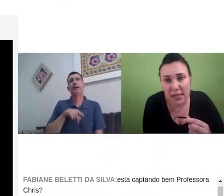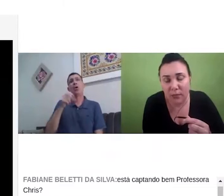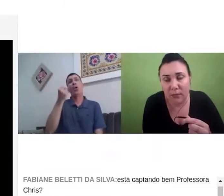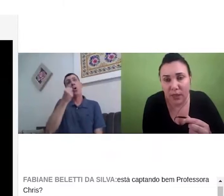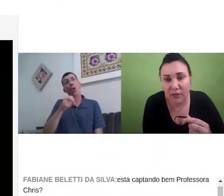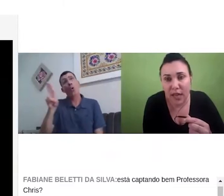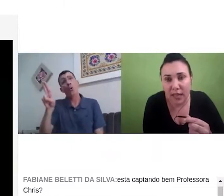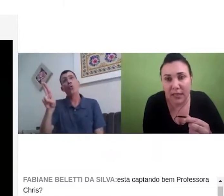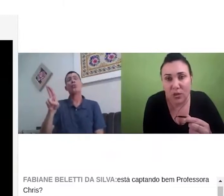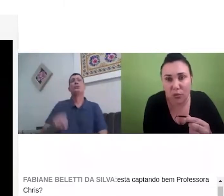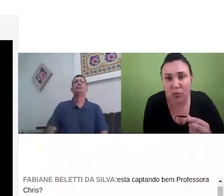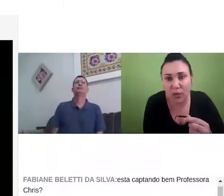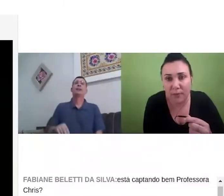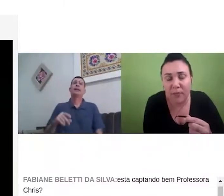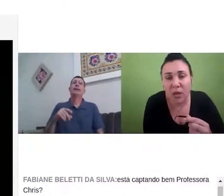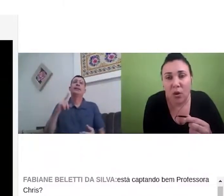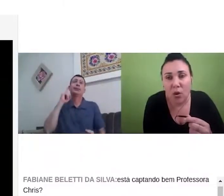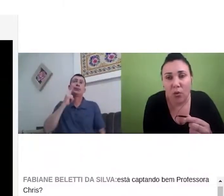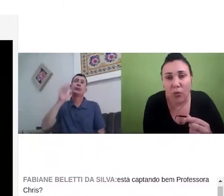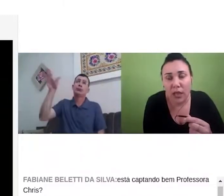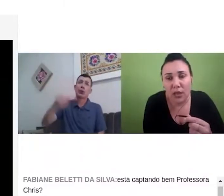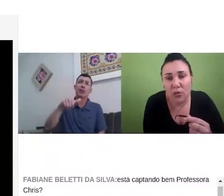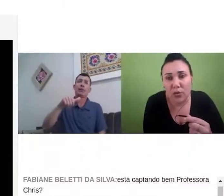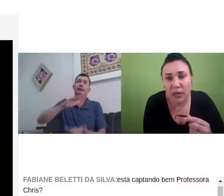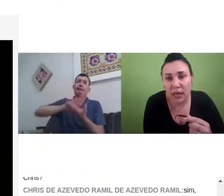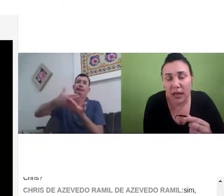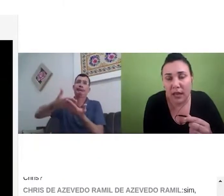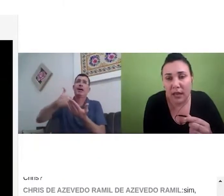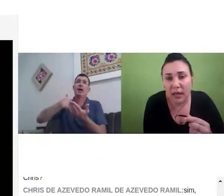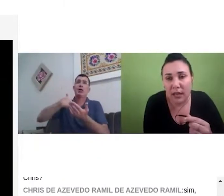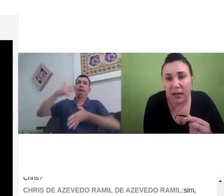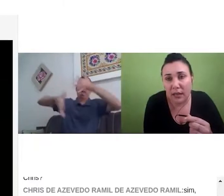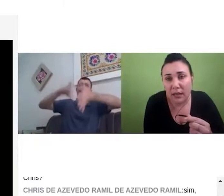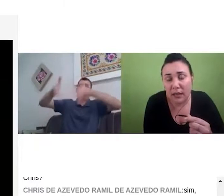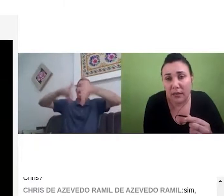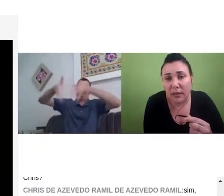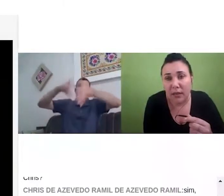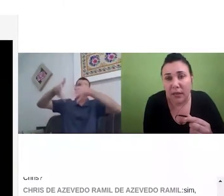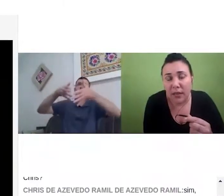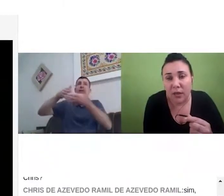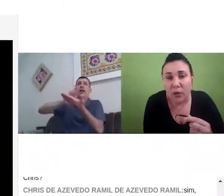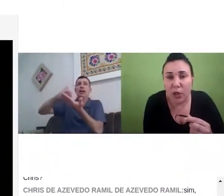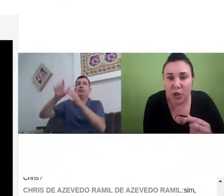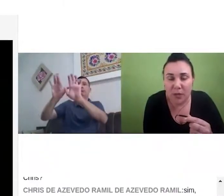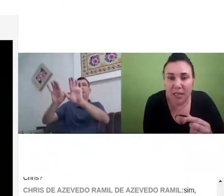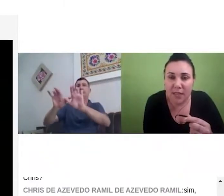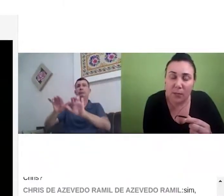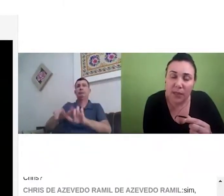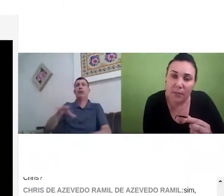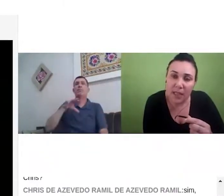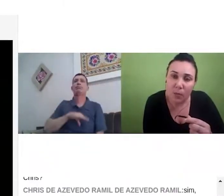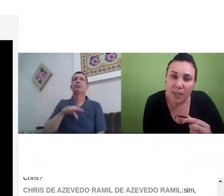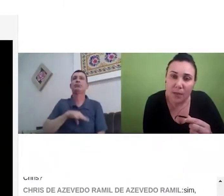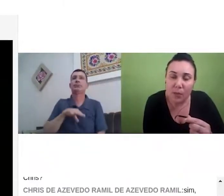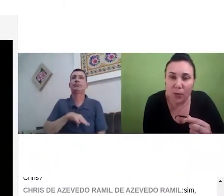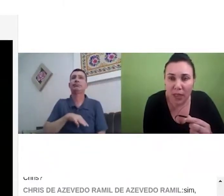transcrição da fala desse surdo, né, ou ele ajuda a, não é corrigir, mas fazer